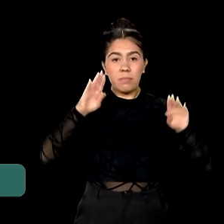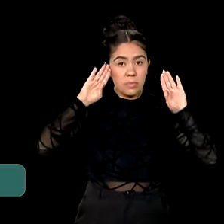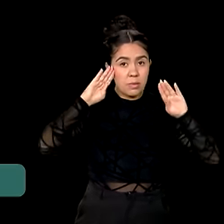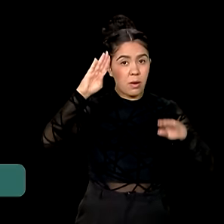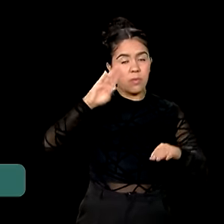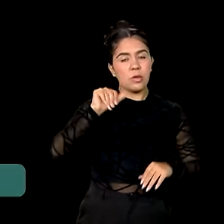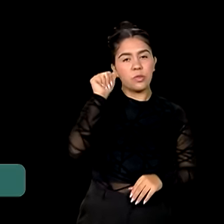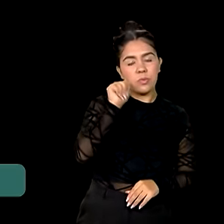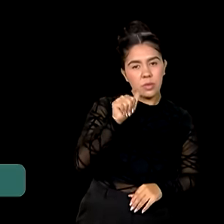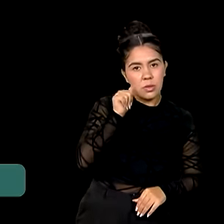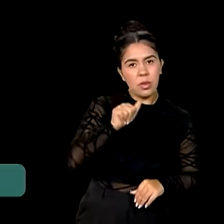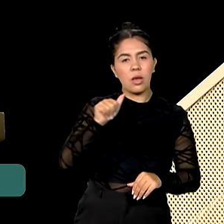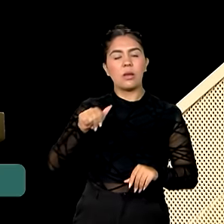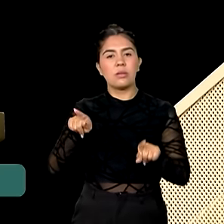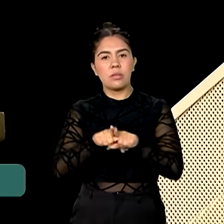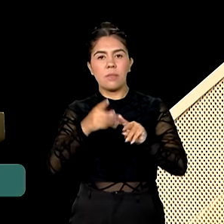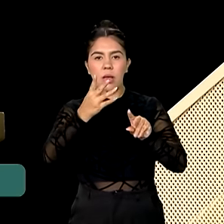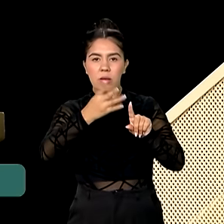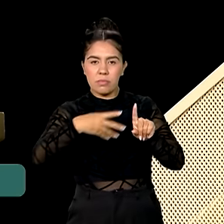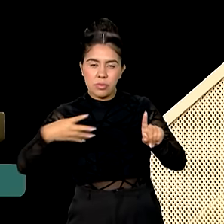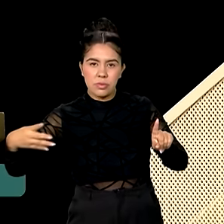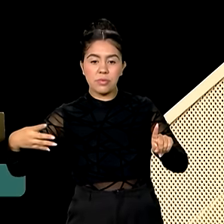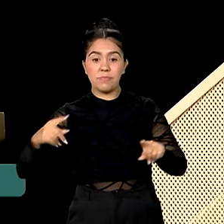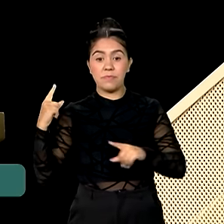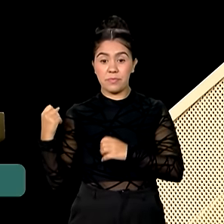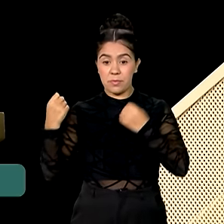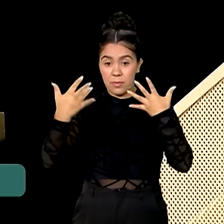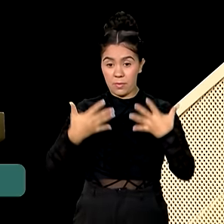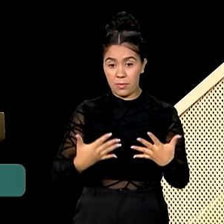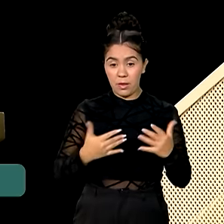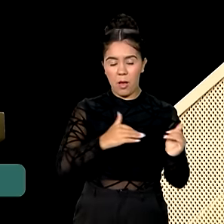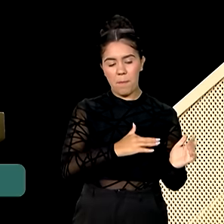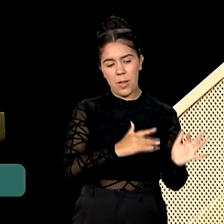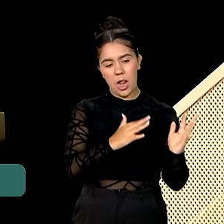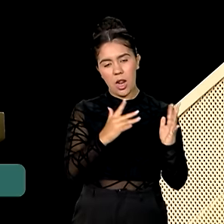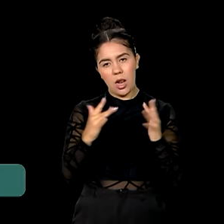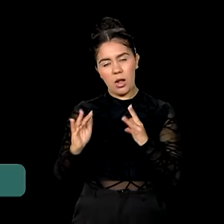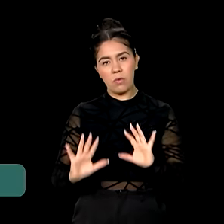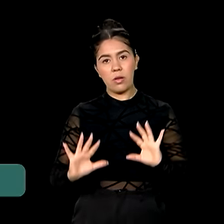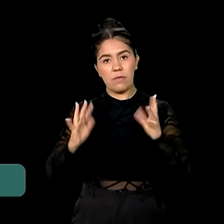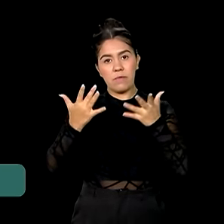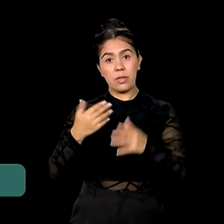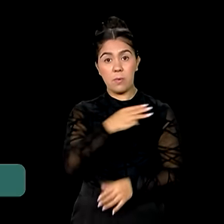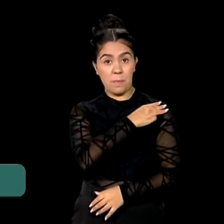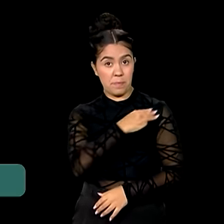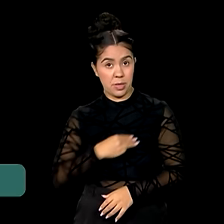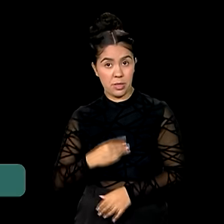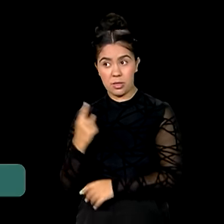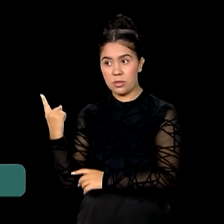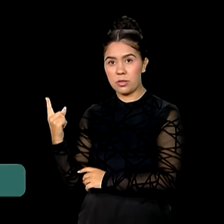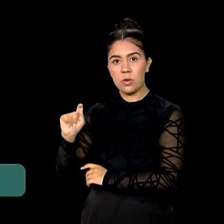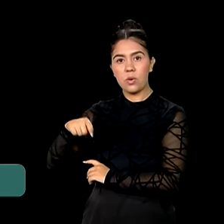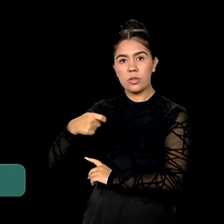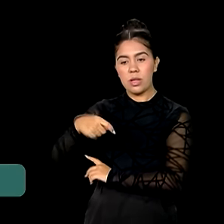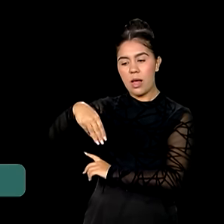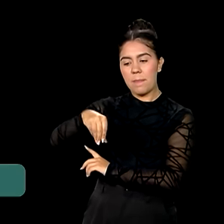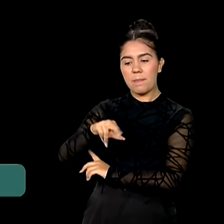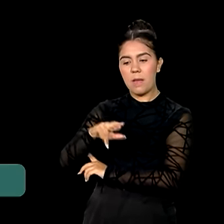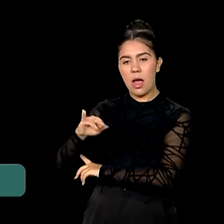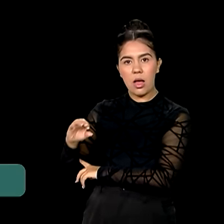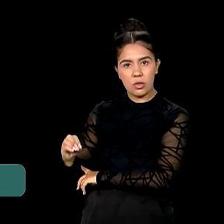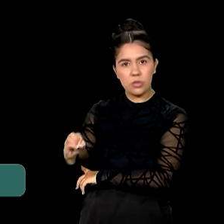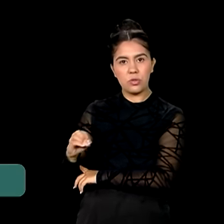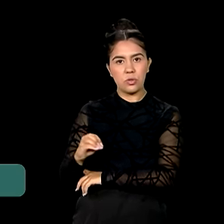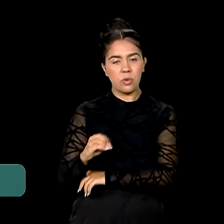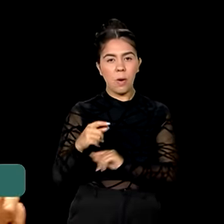população LGBTQIA+. Ao final da cerimônia de apresentação do relatório, o ministro Márcio Macedo convidou a primeira-dama